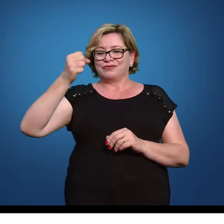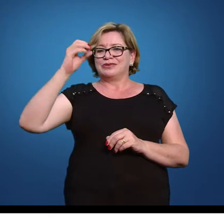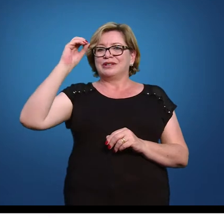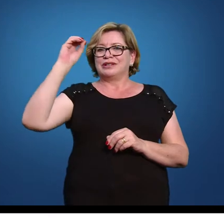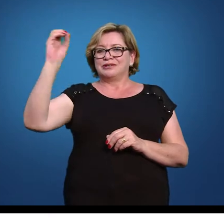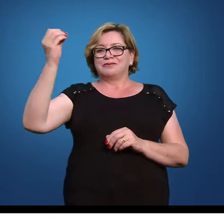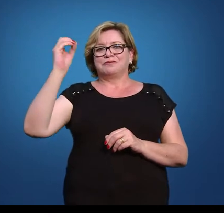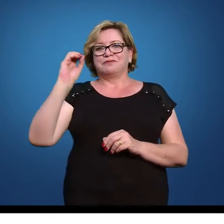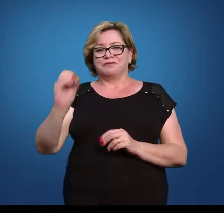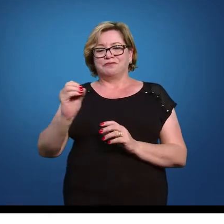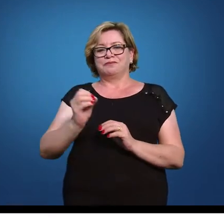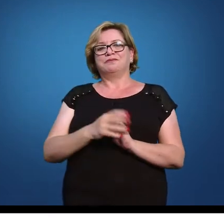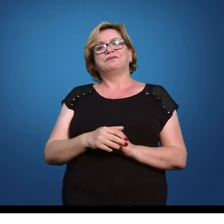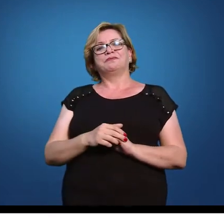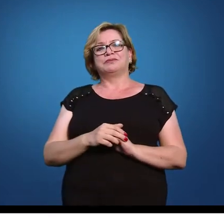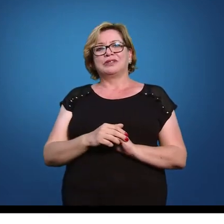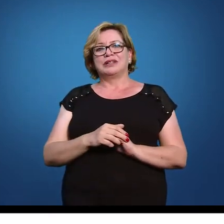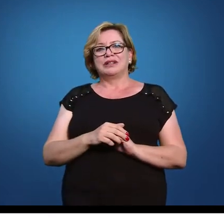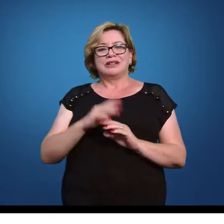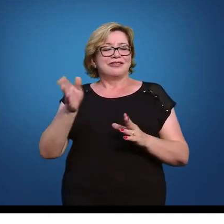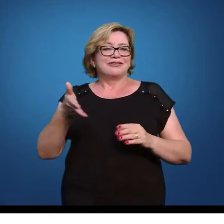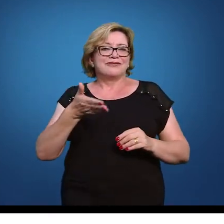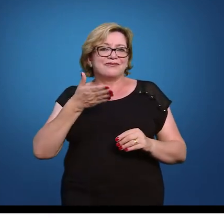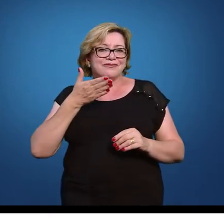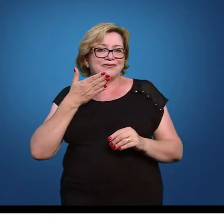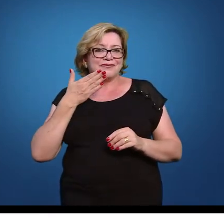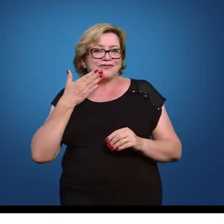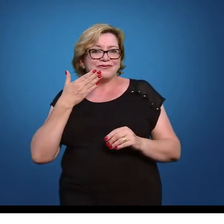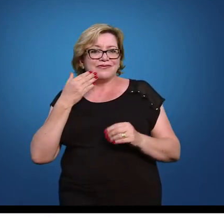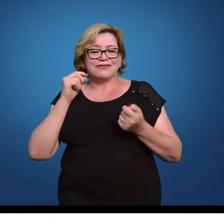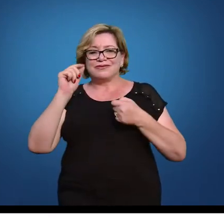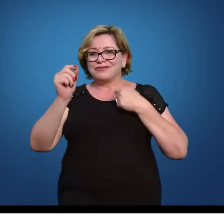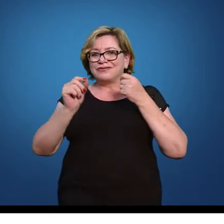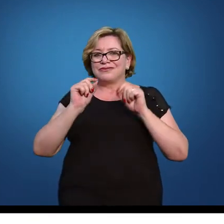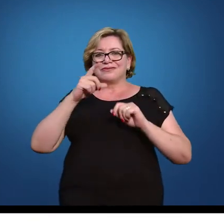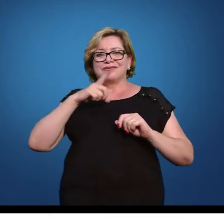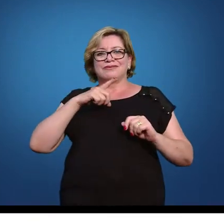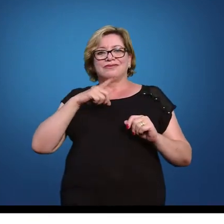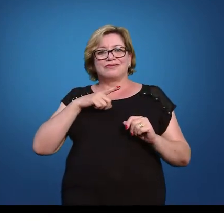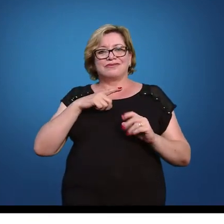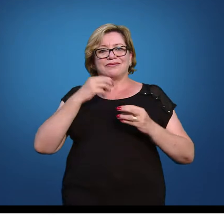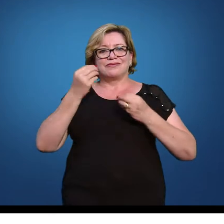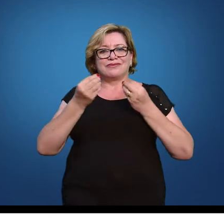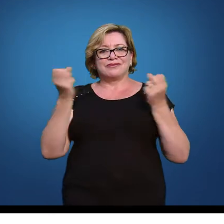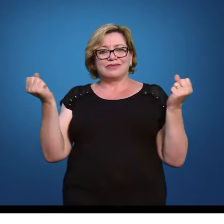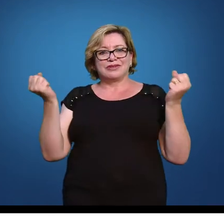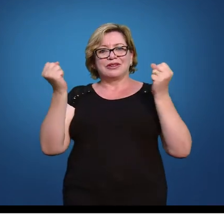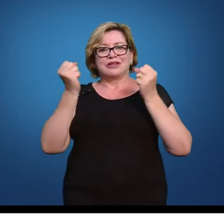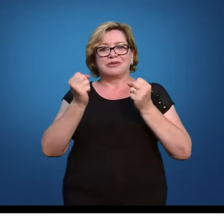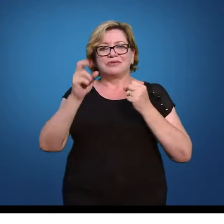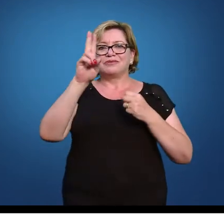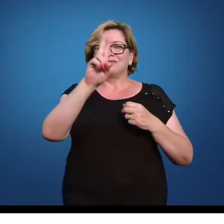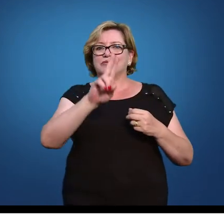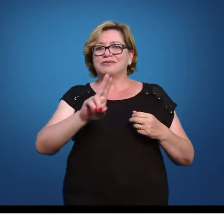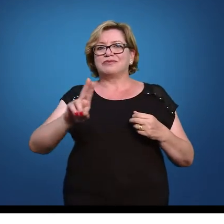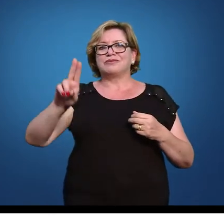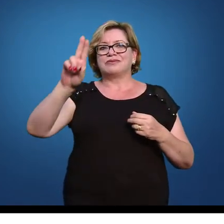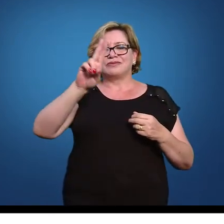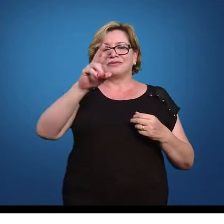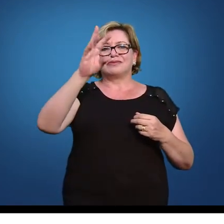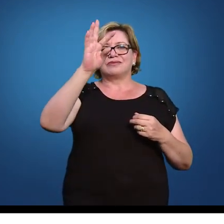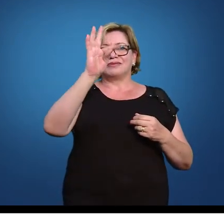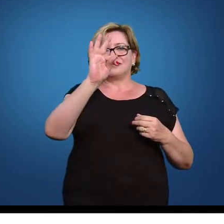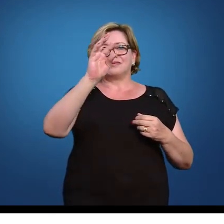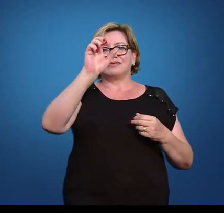% com a facilidade que aqui nesse modelo a gente pode usar a